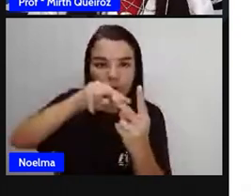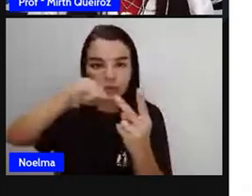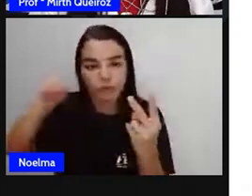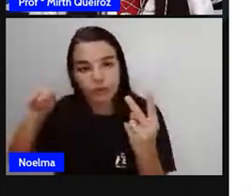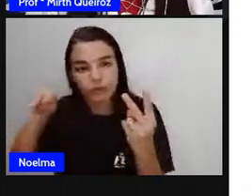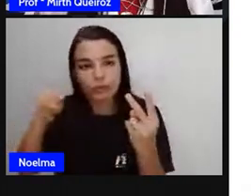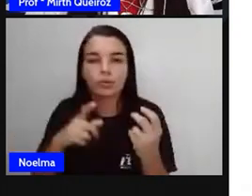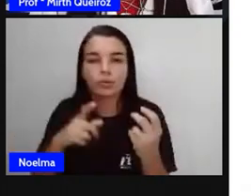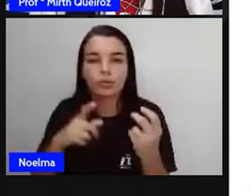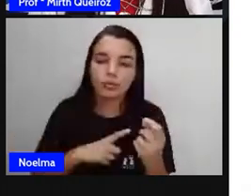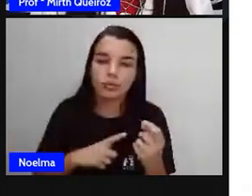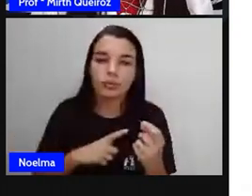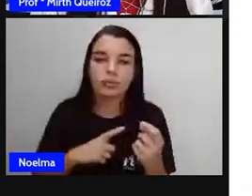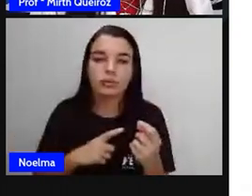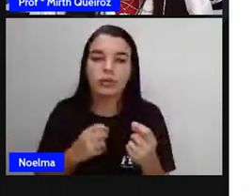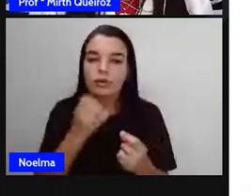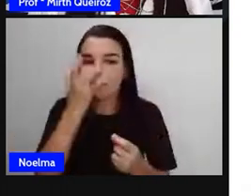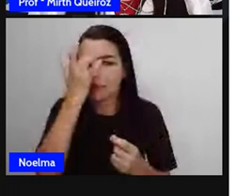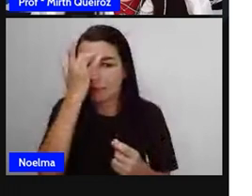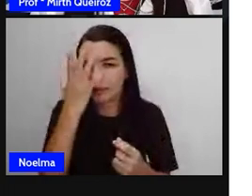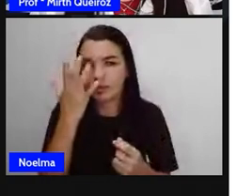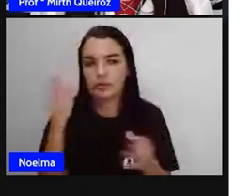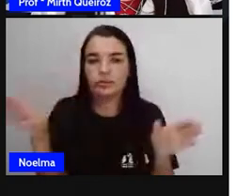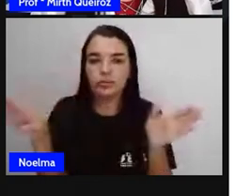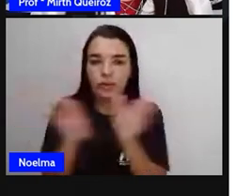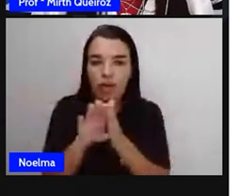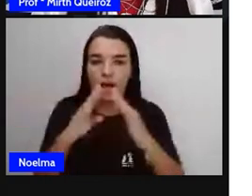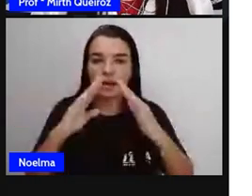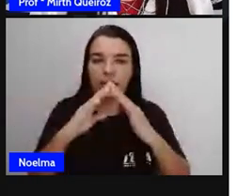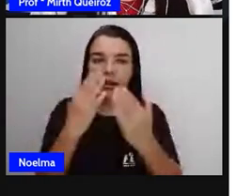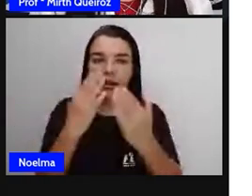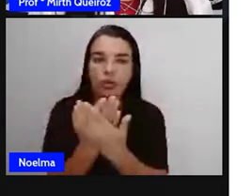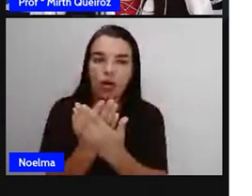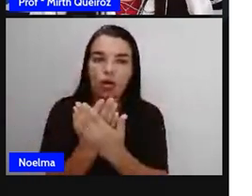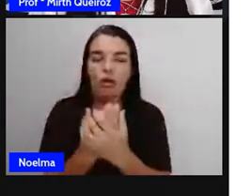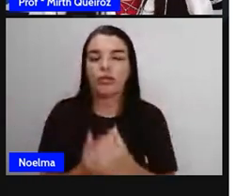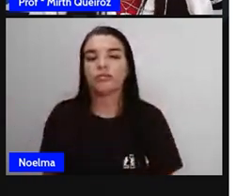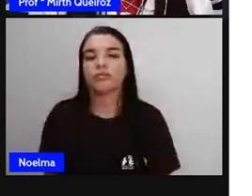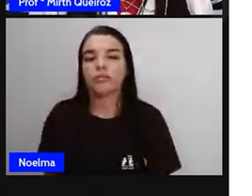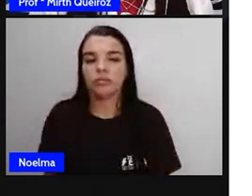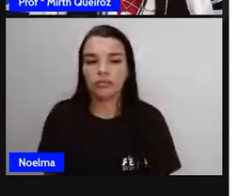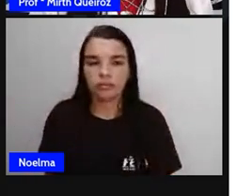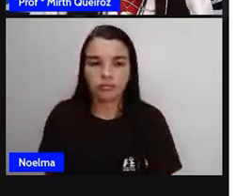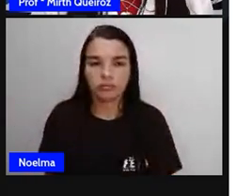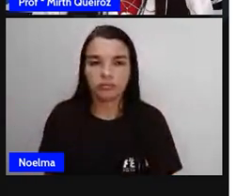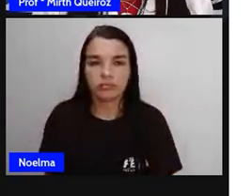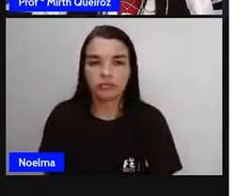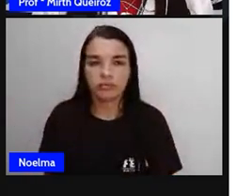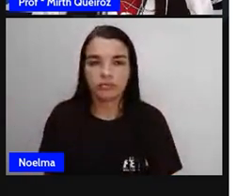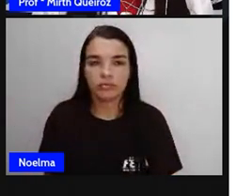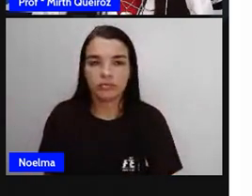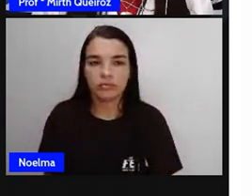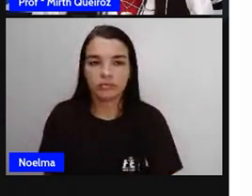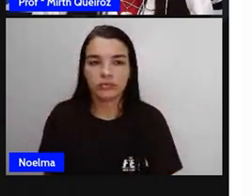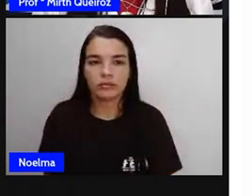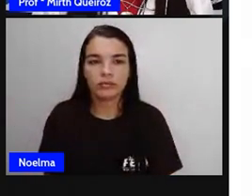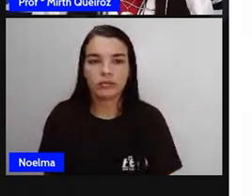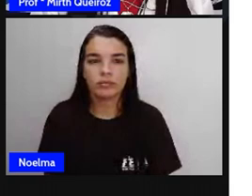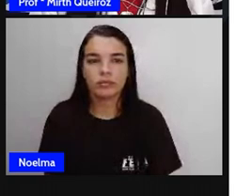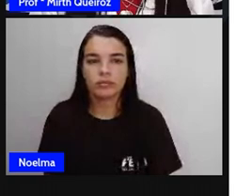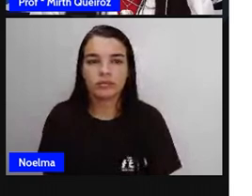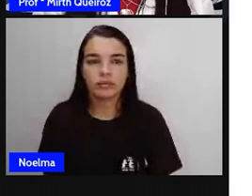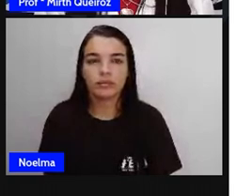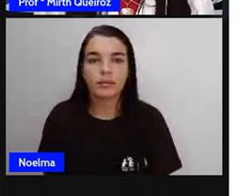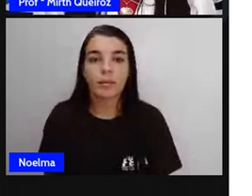Através dessas ruas, ocorreu como se fosse um ângulo de 90 graus ali. E eu vou explicar para vocês como é que é.